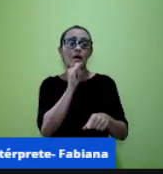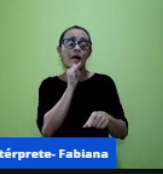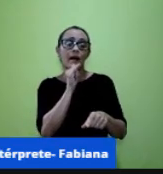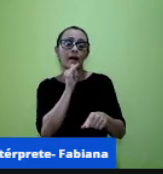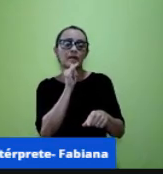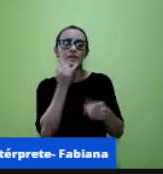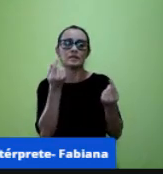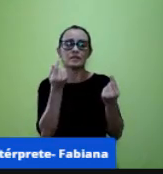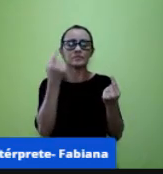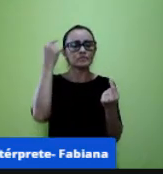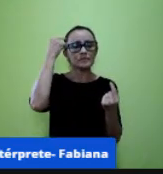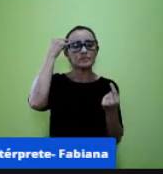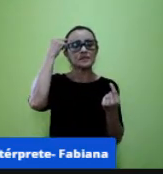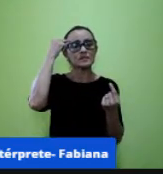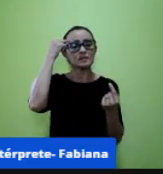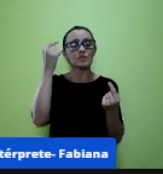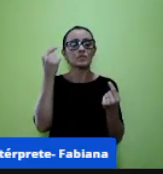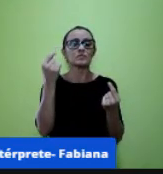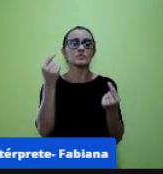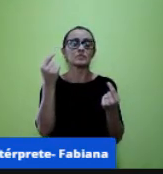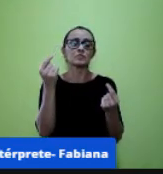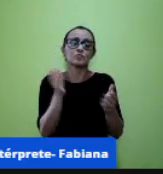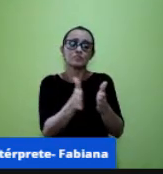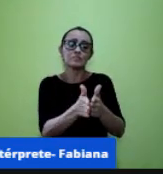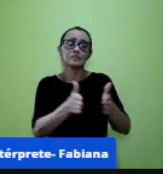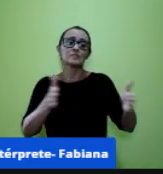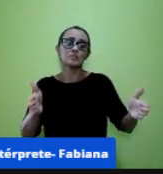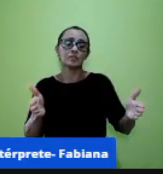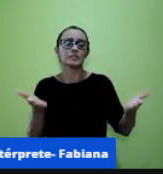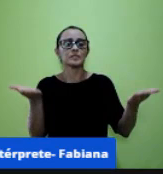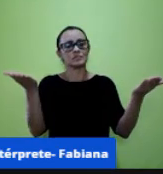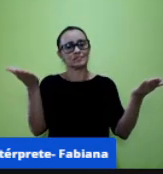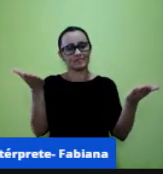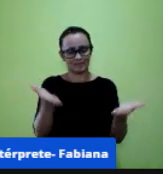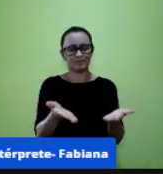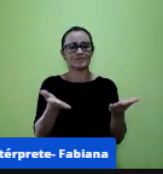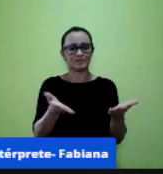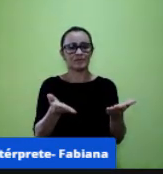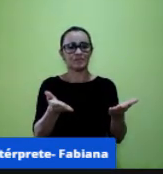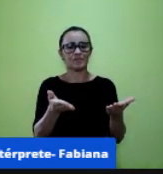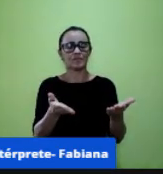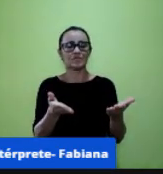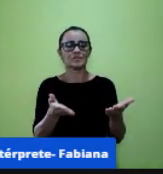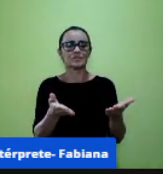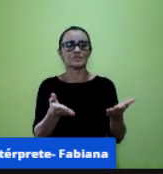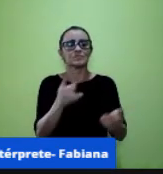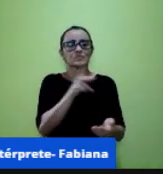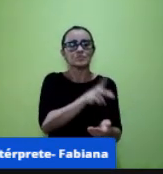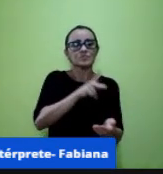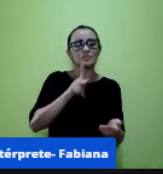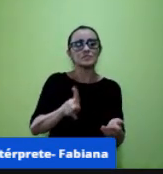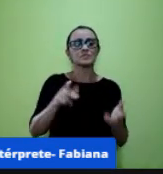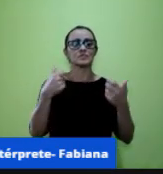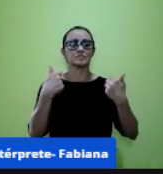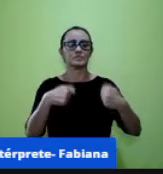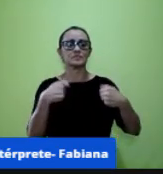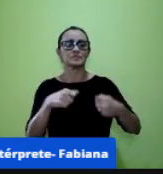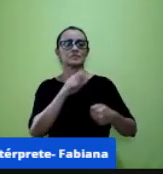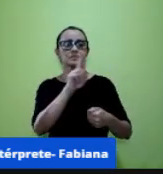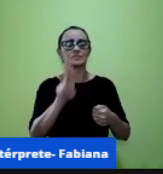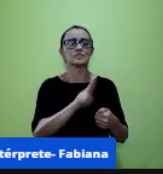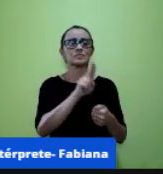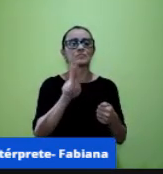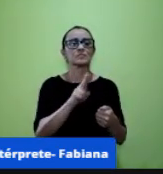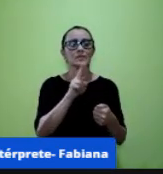tão profícua e também de sobrevivência humana como está sendo agora o cuidado